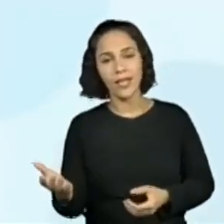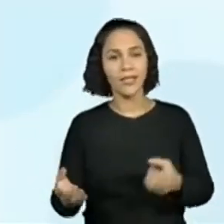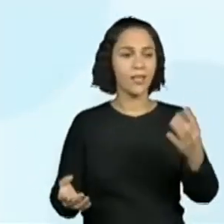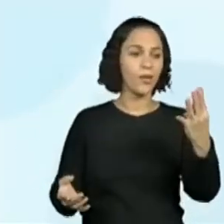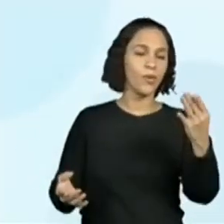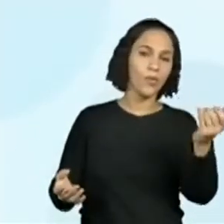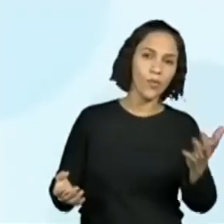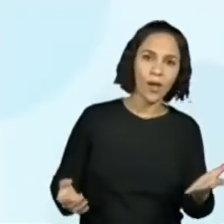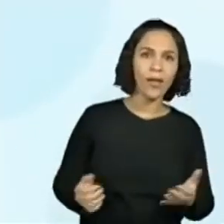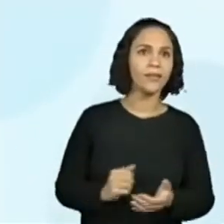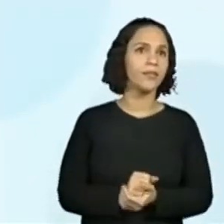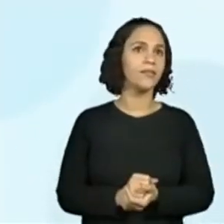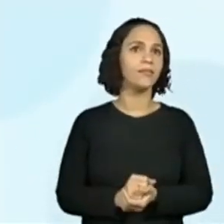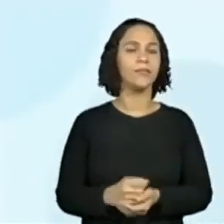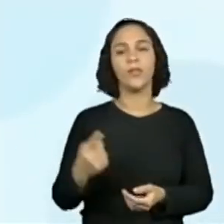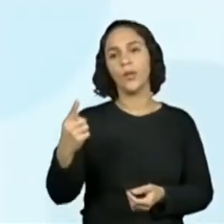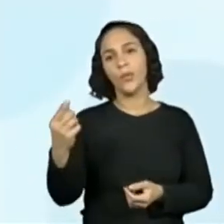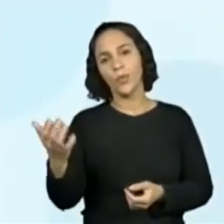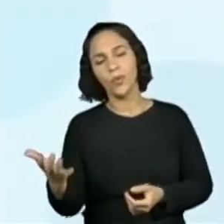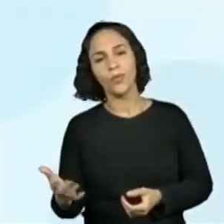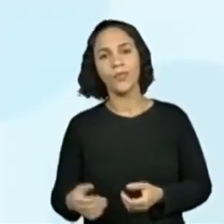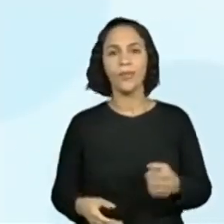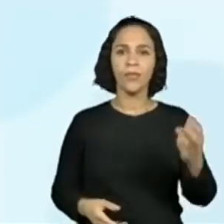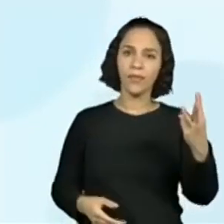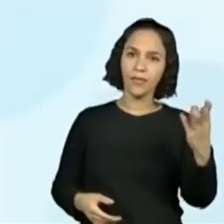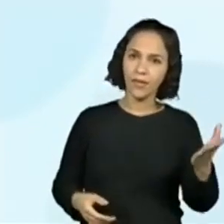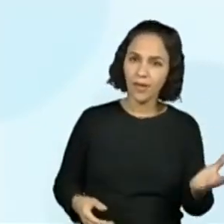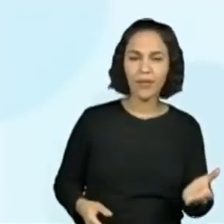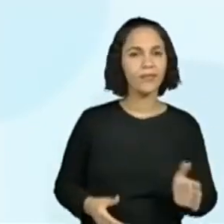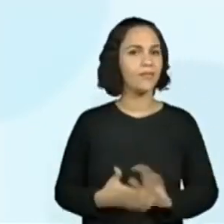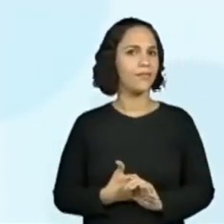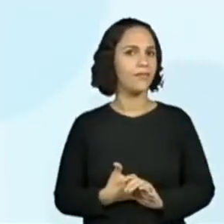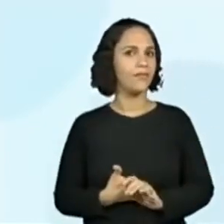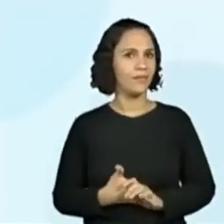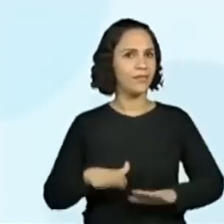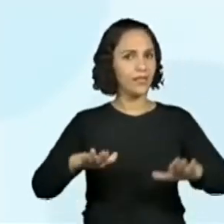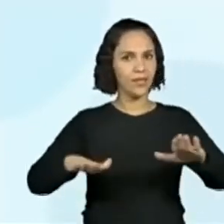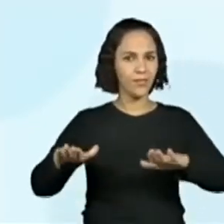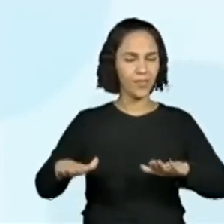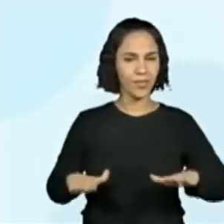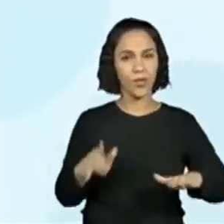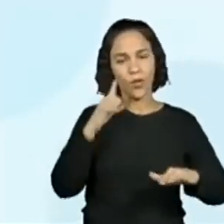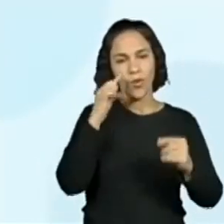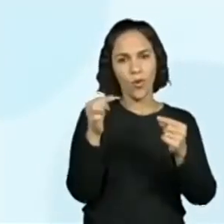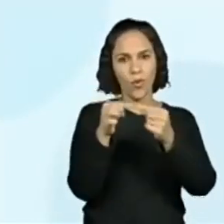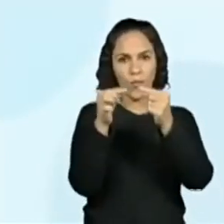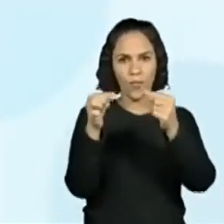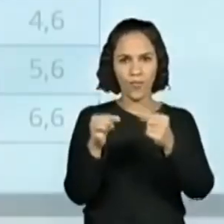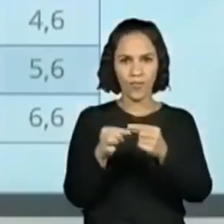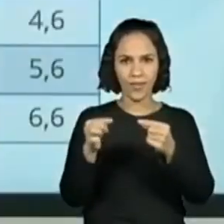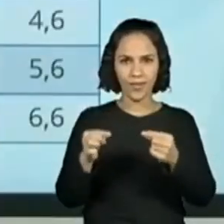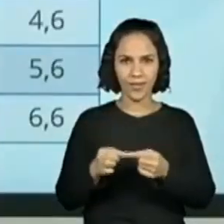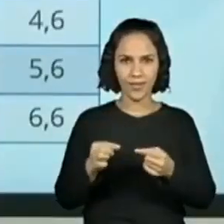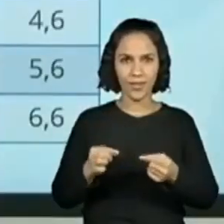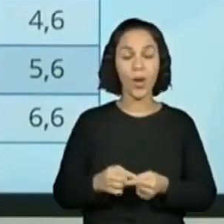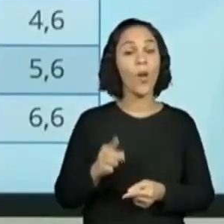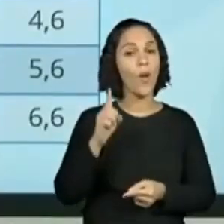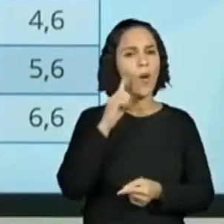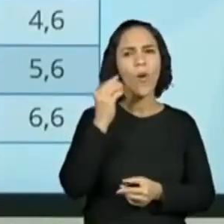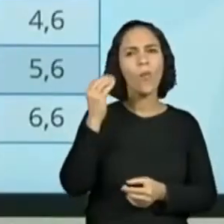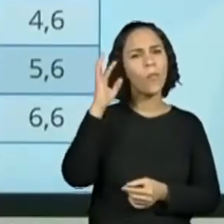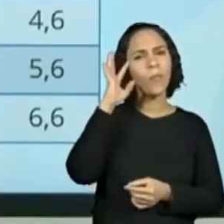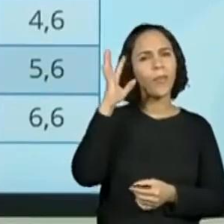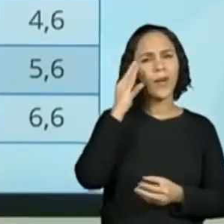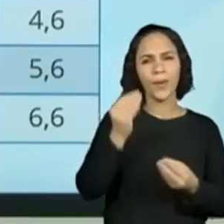diante. Cinco e três, seis e um. Aqui, olha como que é esse raciocínio aluno do quarto ano.